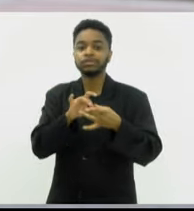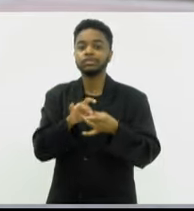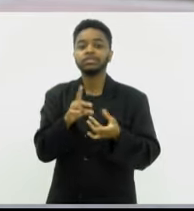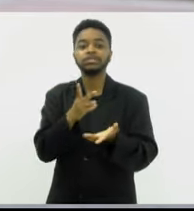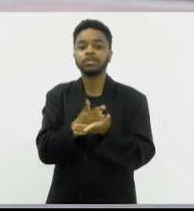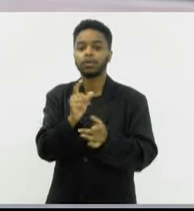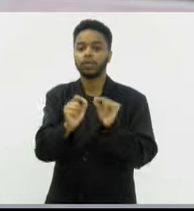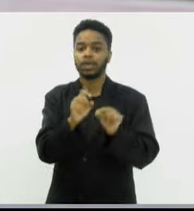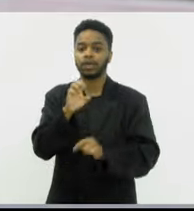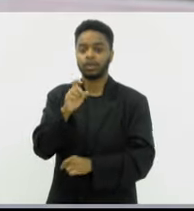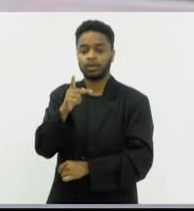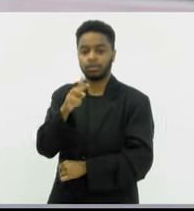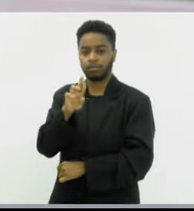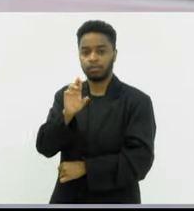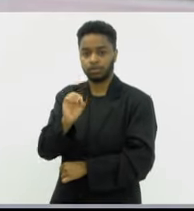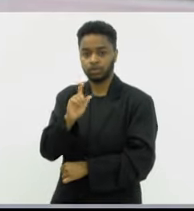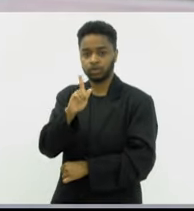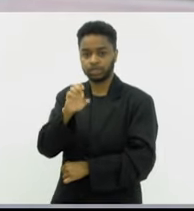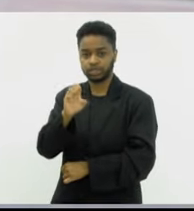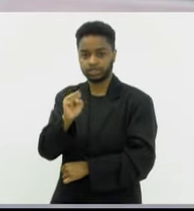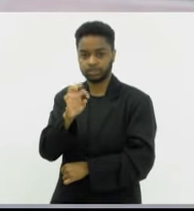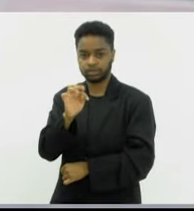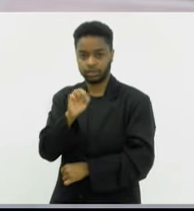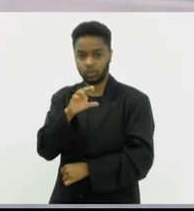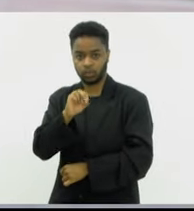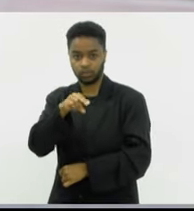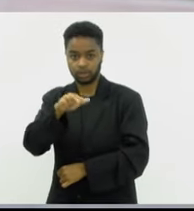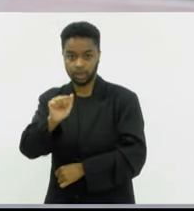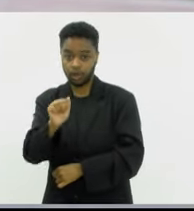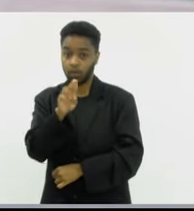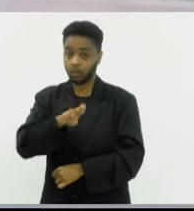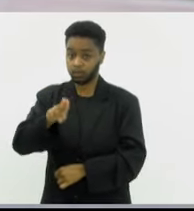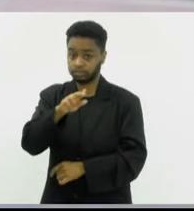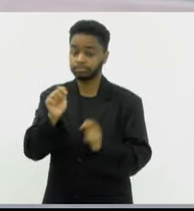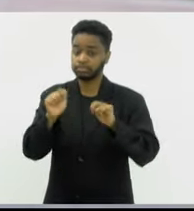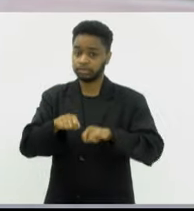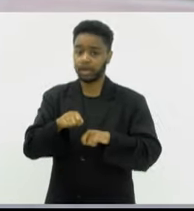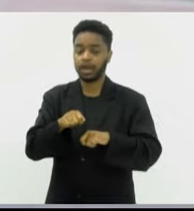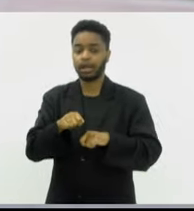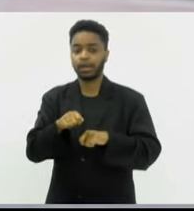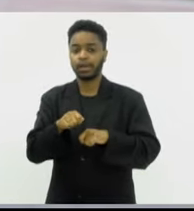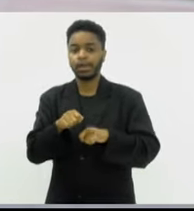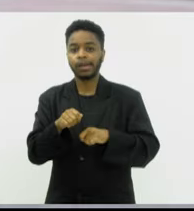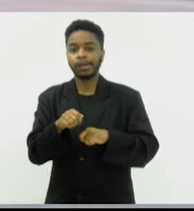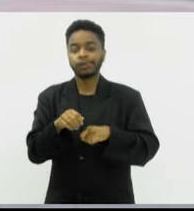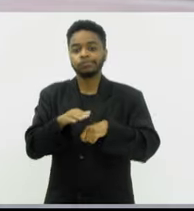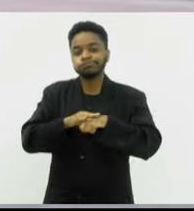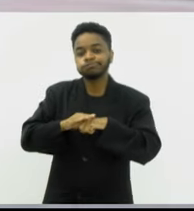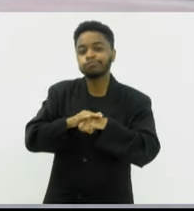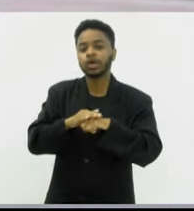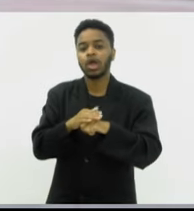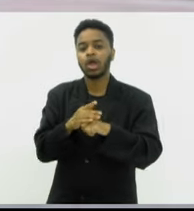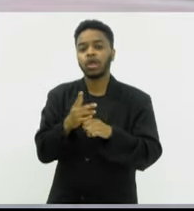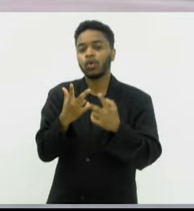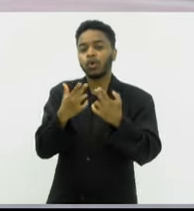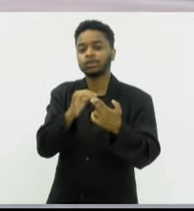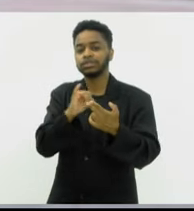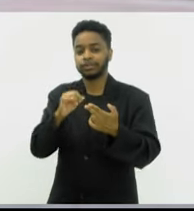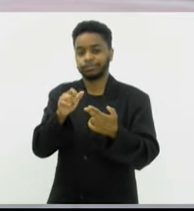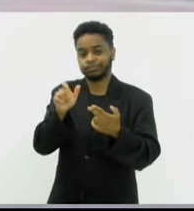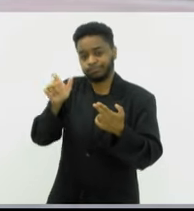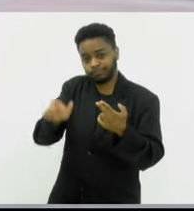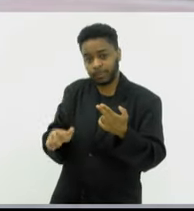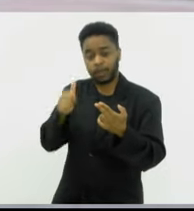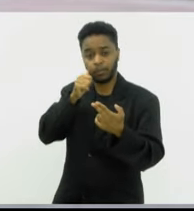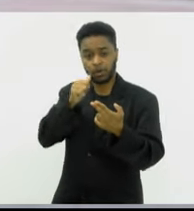progesterona, para colocar de uma forma fisiológica, como se a mulher funcionasse normalmente, né?